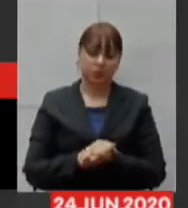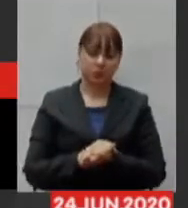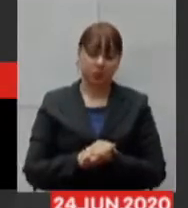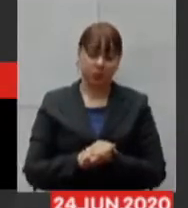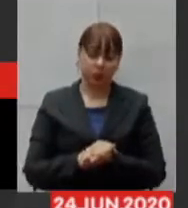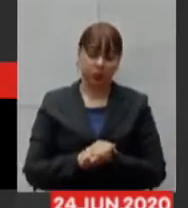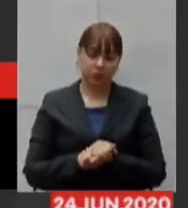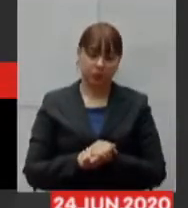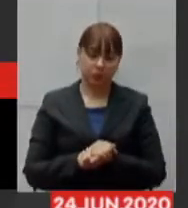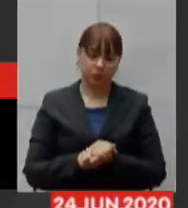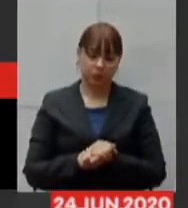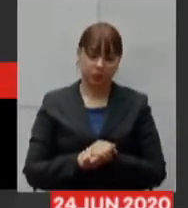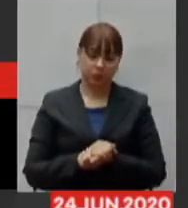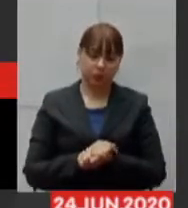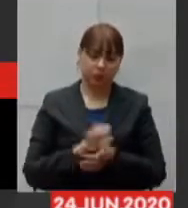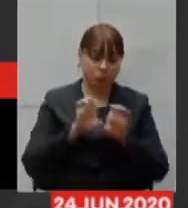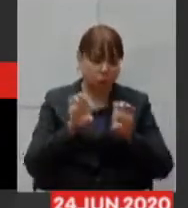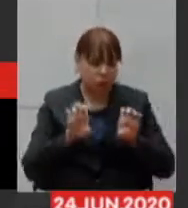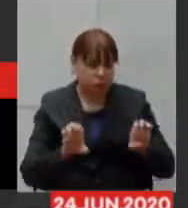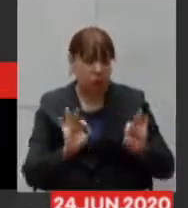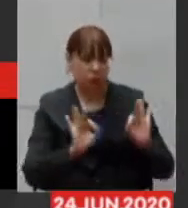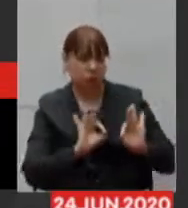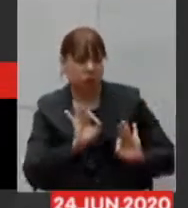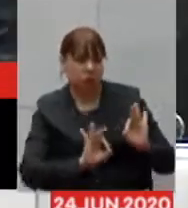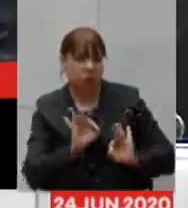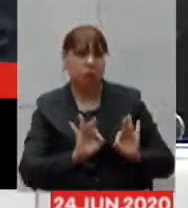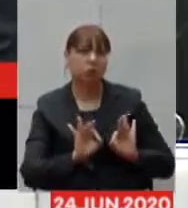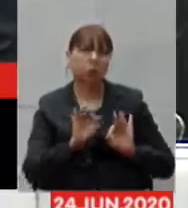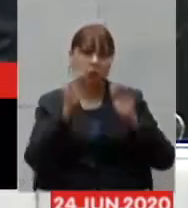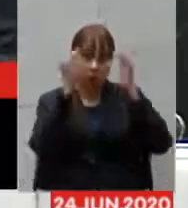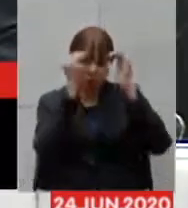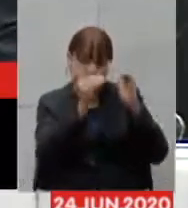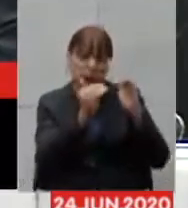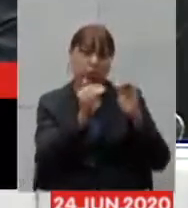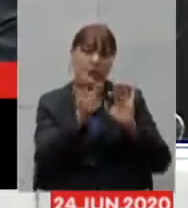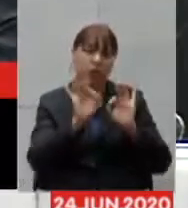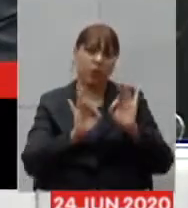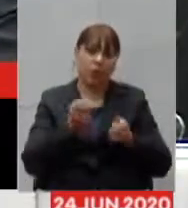feito toda uma estruturação seguindo o nosso plano de contingência